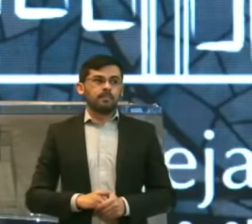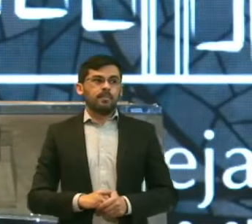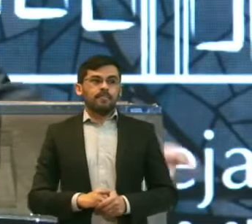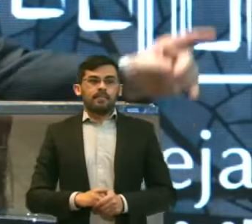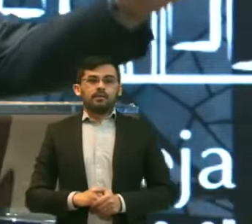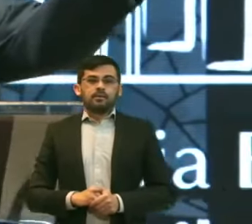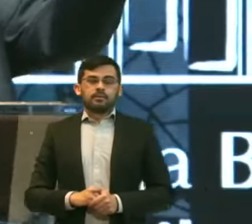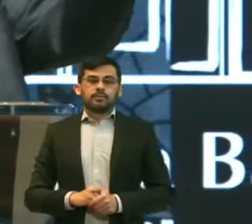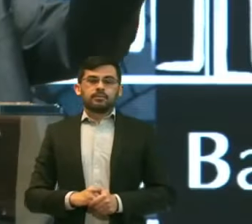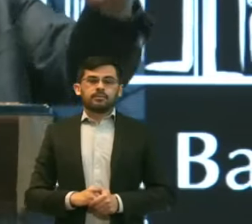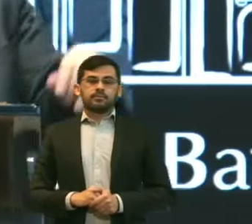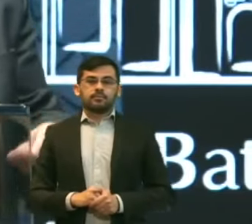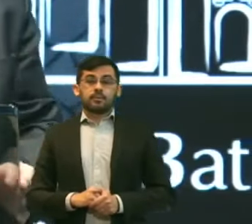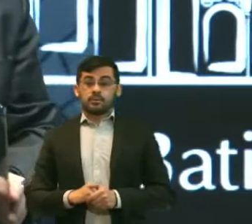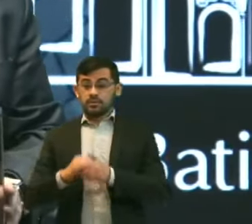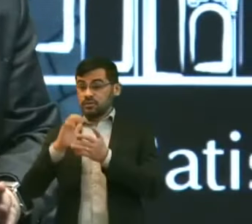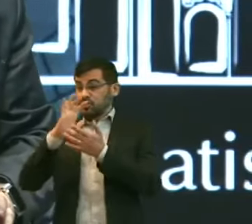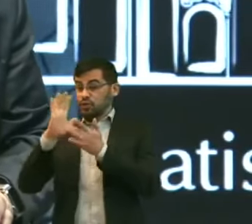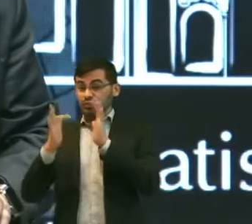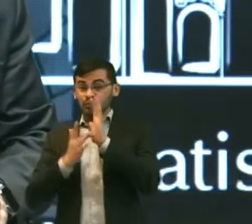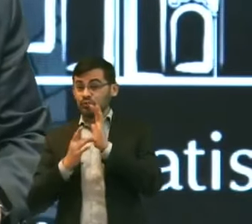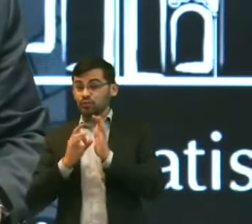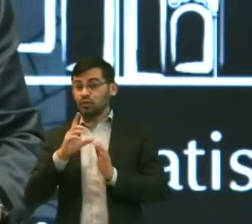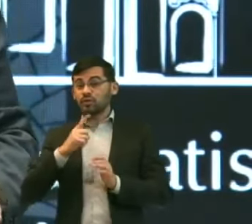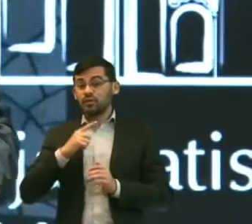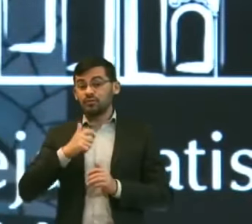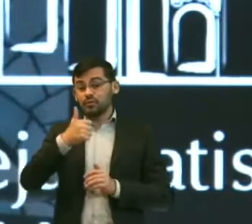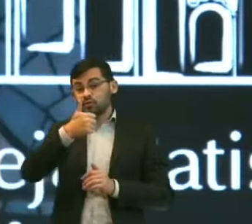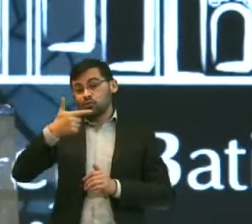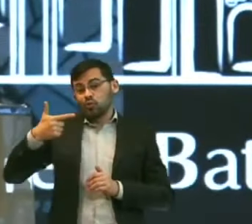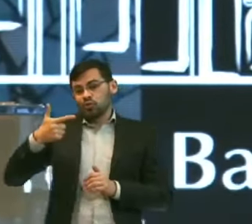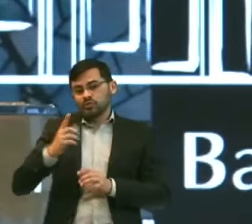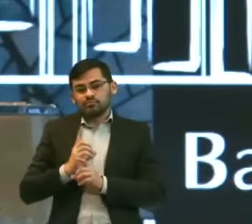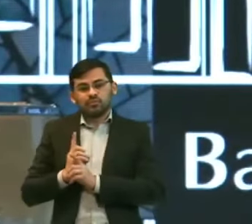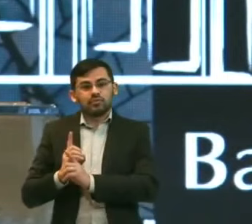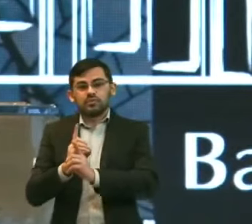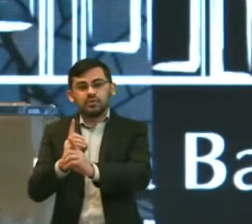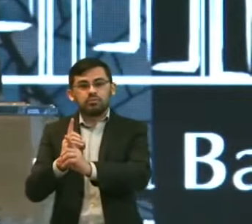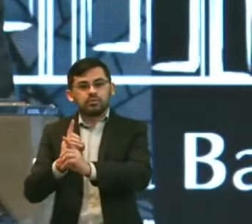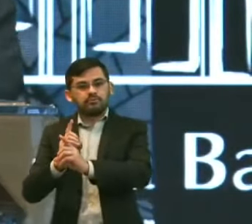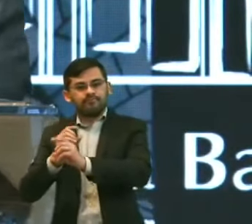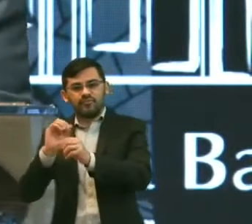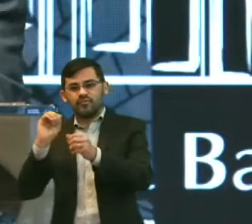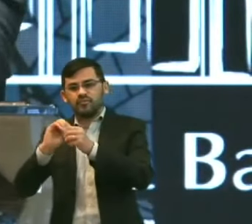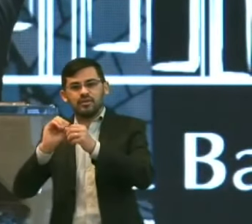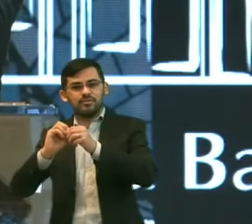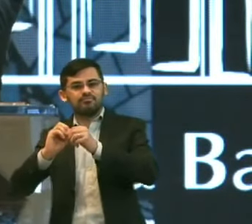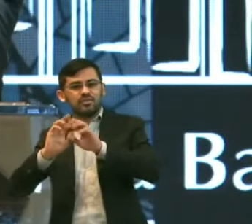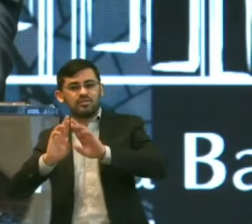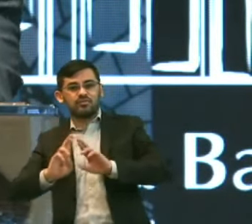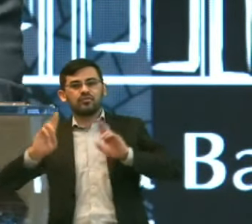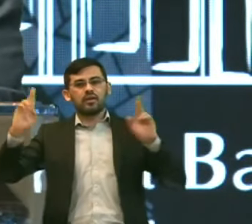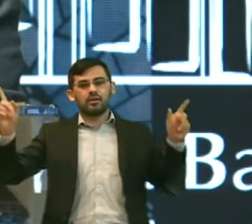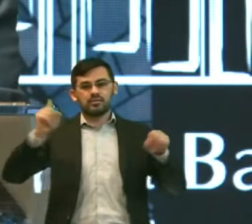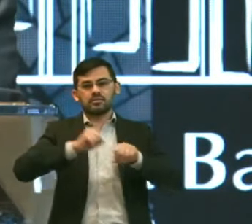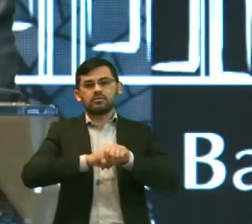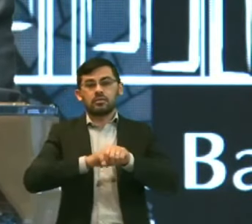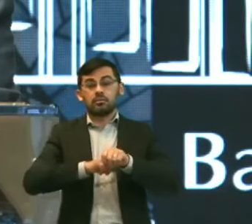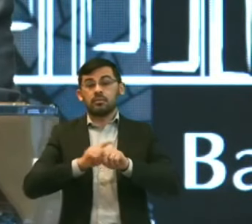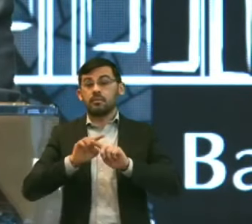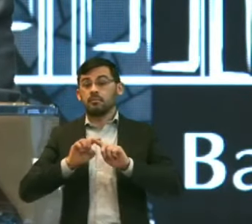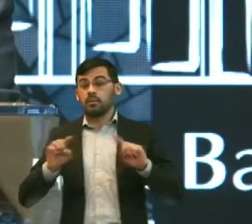Jesus Teve só 12 E ele virou O mundo De ponta cabeça E eu estou aqui Para dizer Deus está chamando você